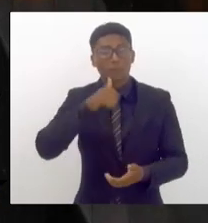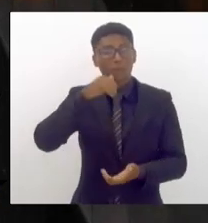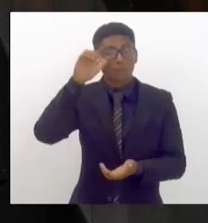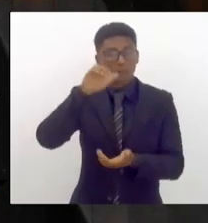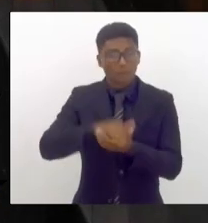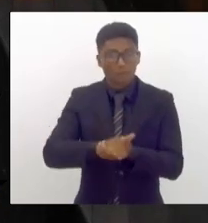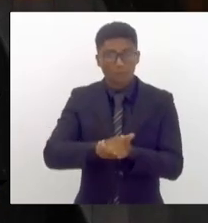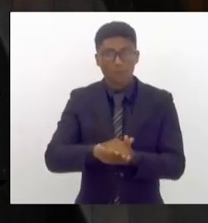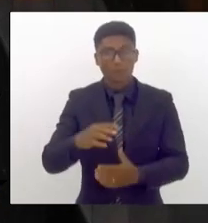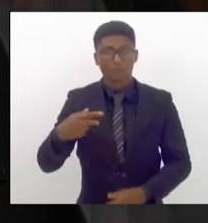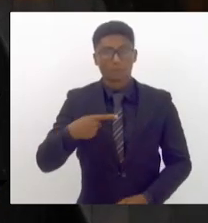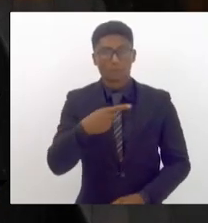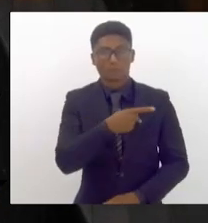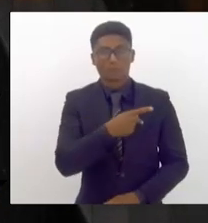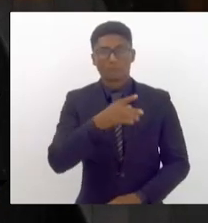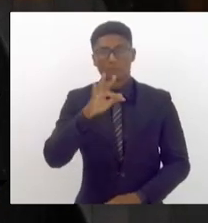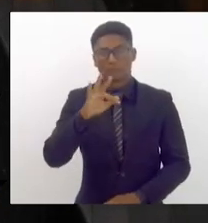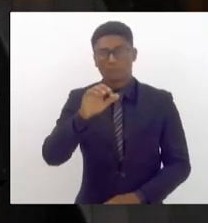pastora Fátima,